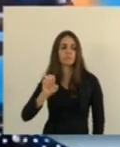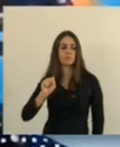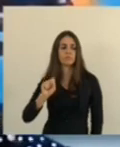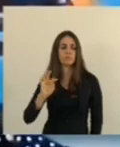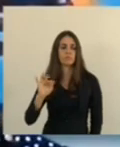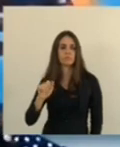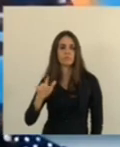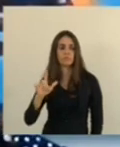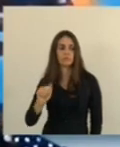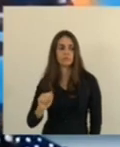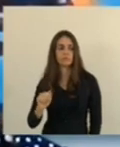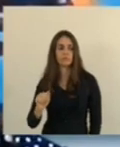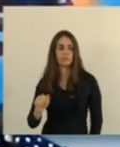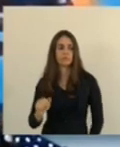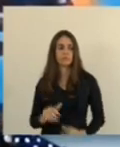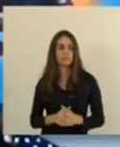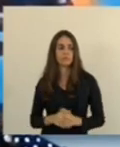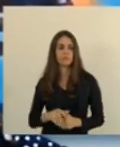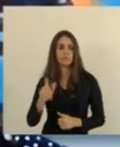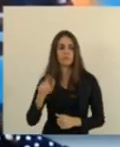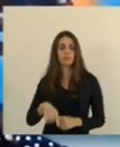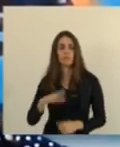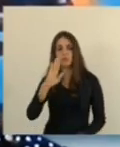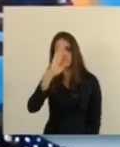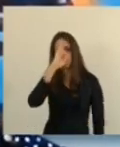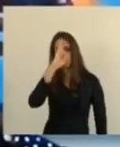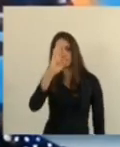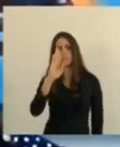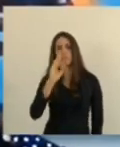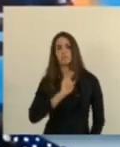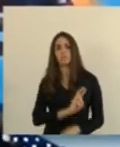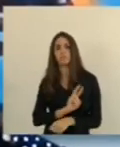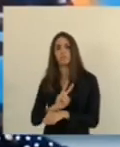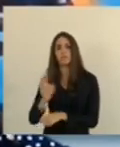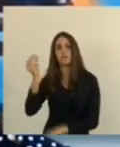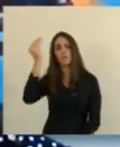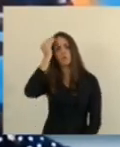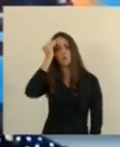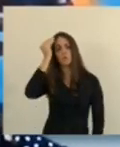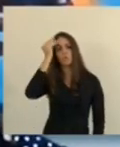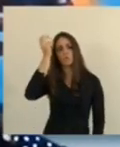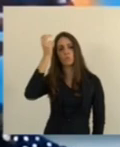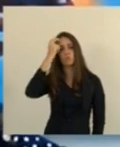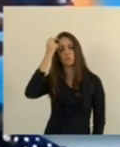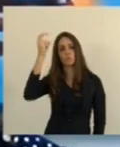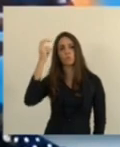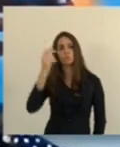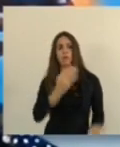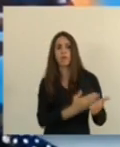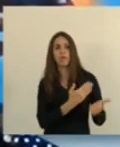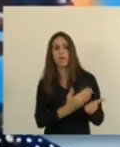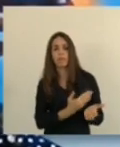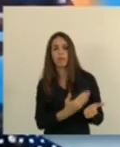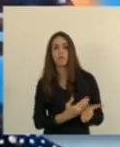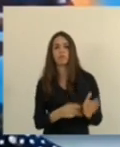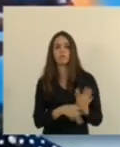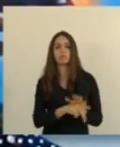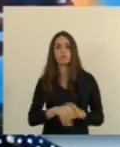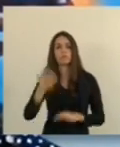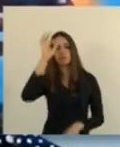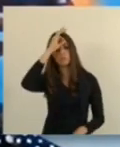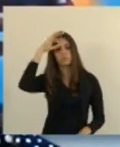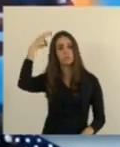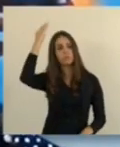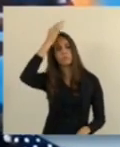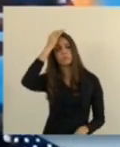de Oliveira, e exerce um papel prioritário na preservação da cultura e da literatura de nosso estado. A Academia